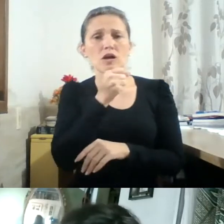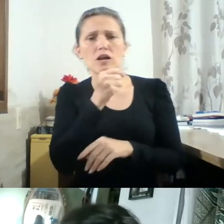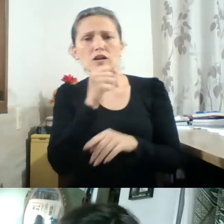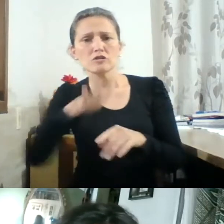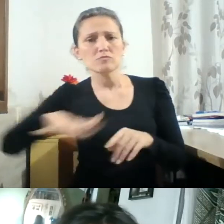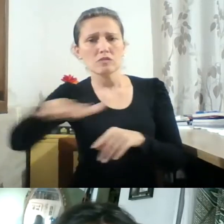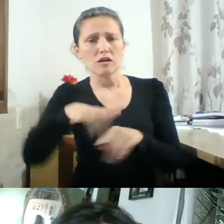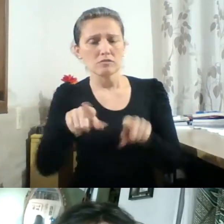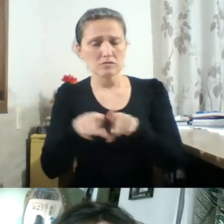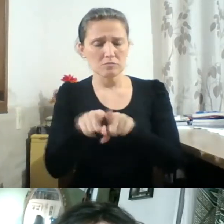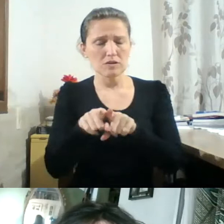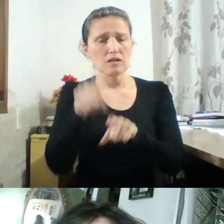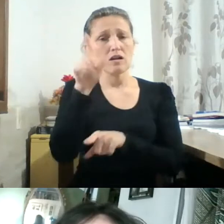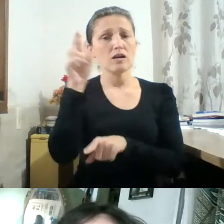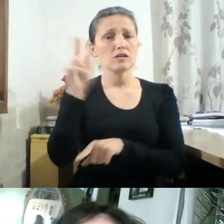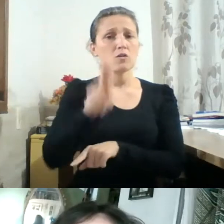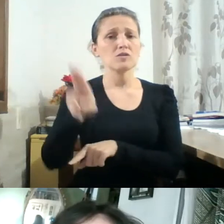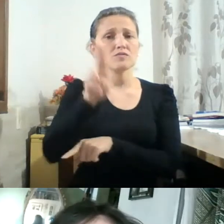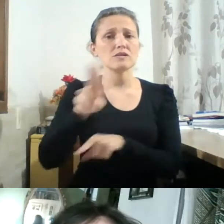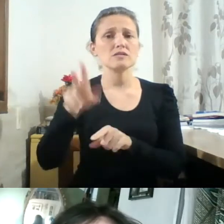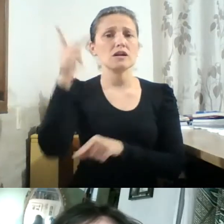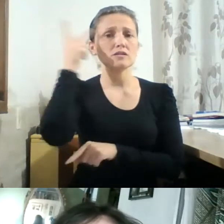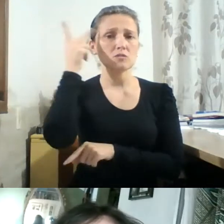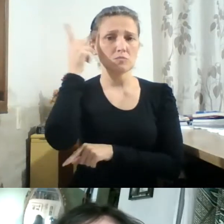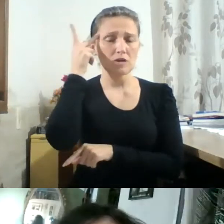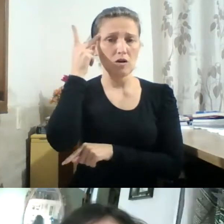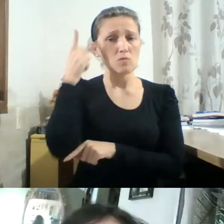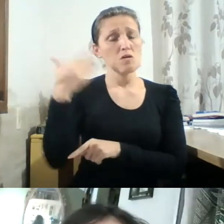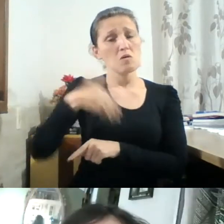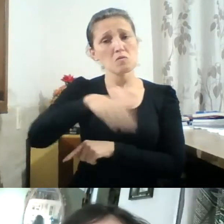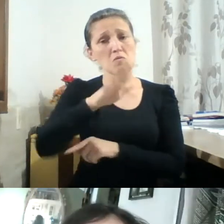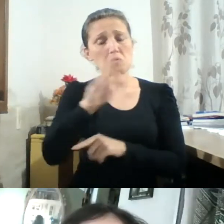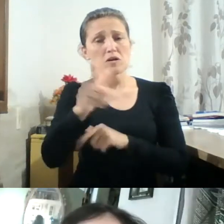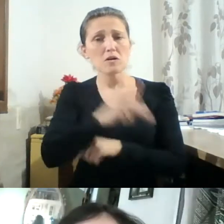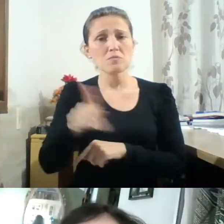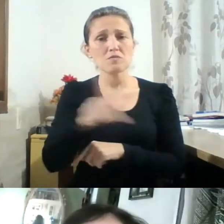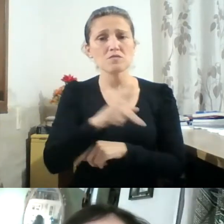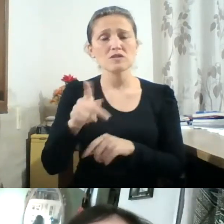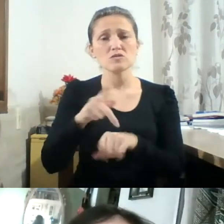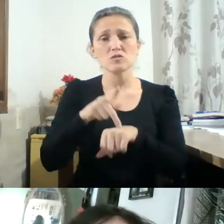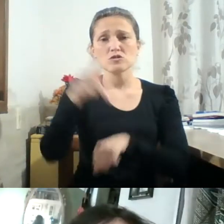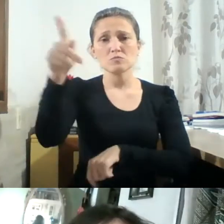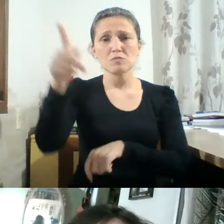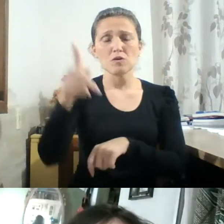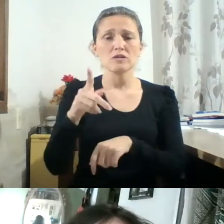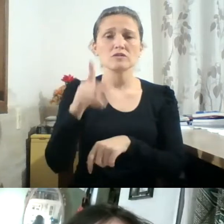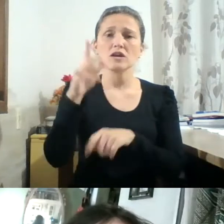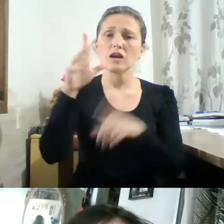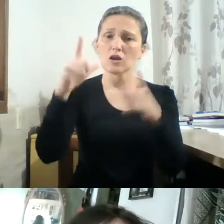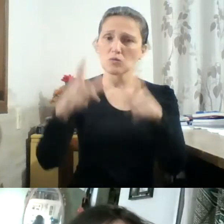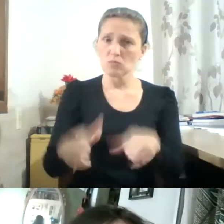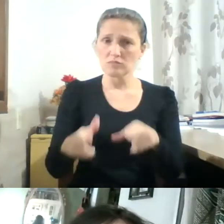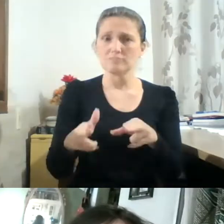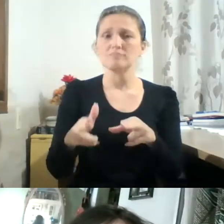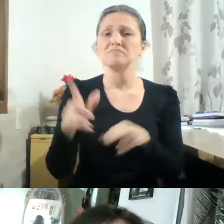e Artes da Universidade de São Paulo. Segue atualmente como professor do programa de pós-graduação da mesma instituição. Ao